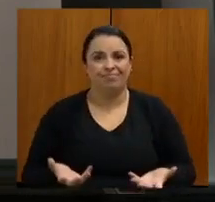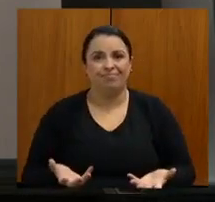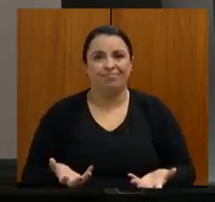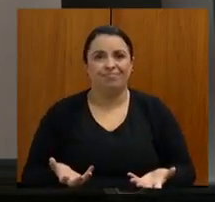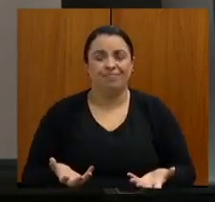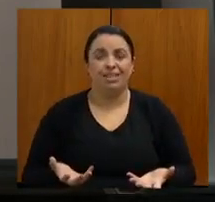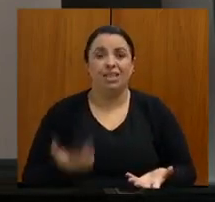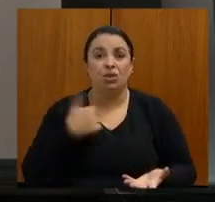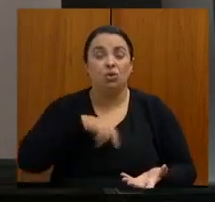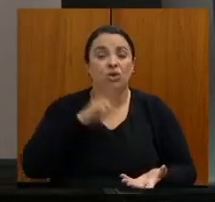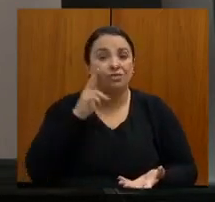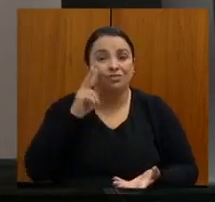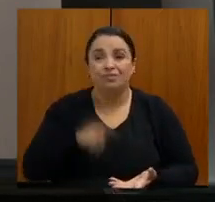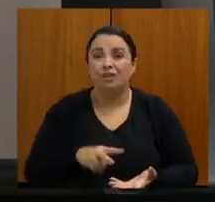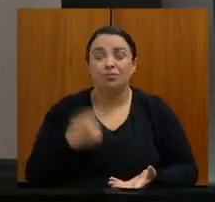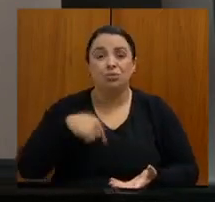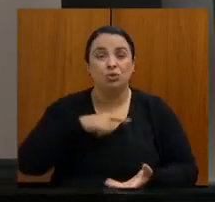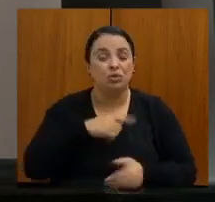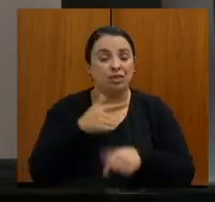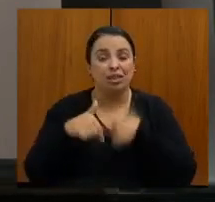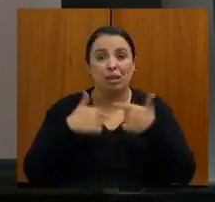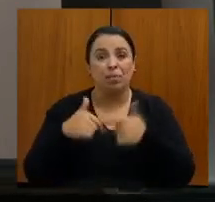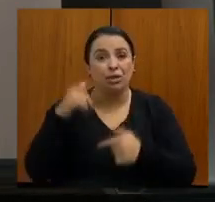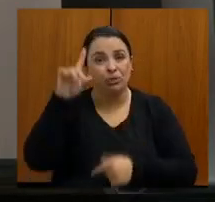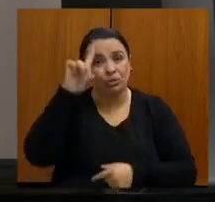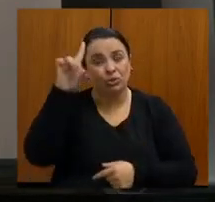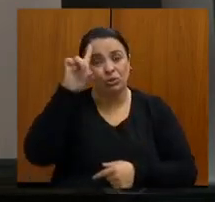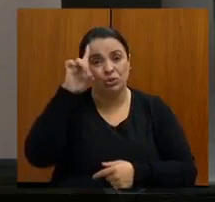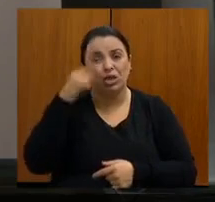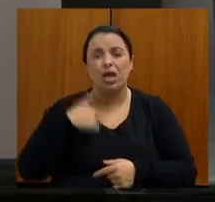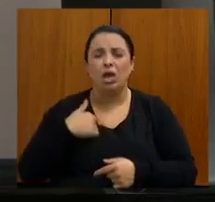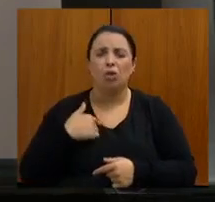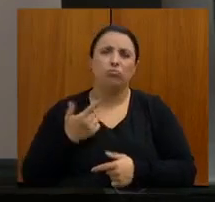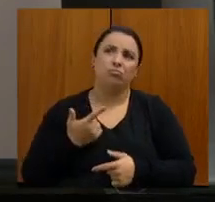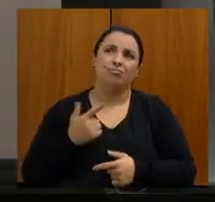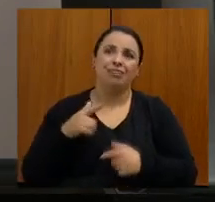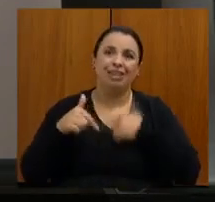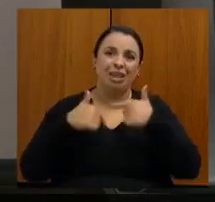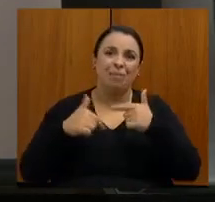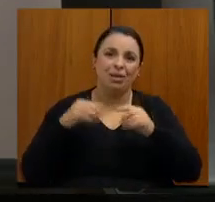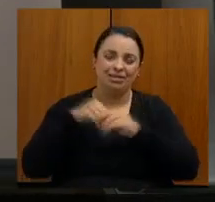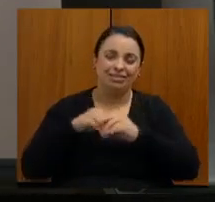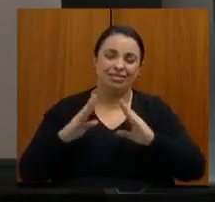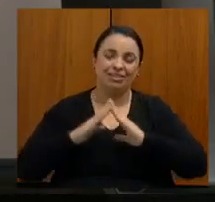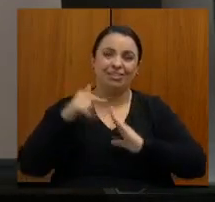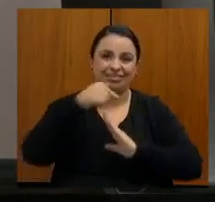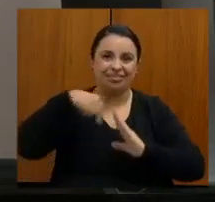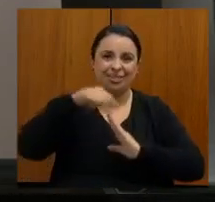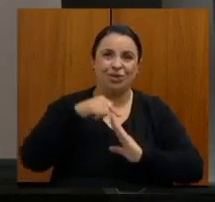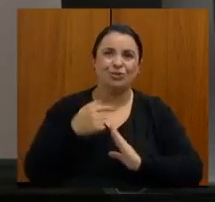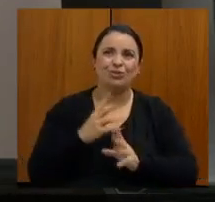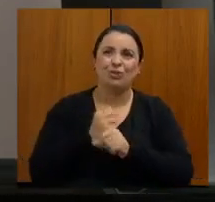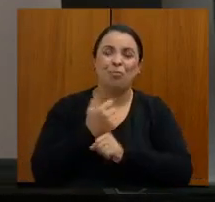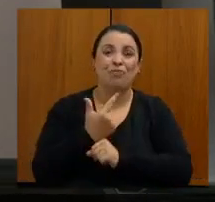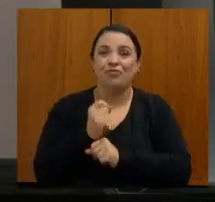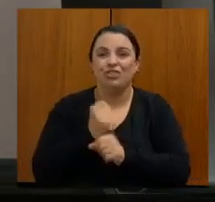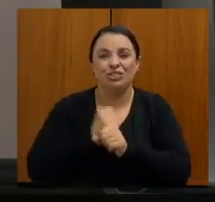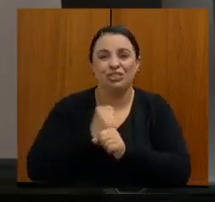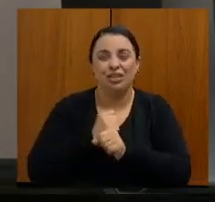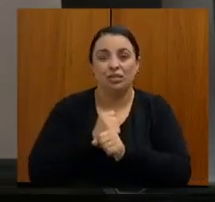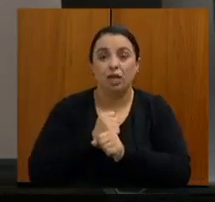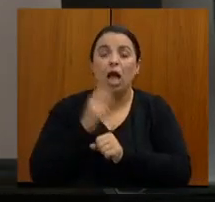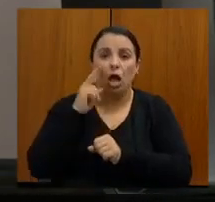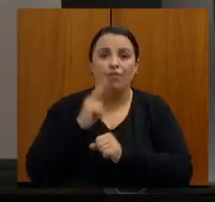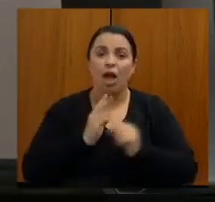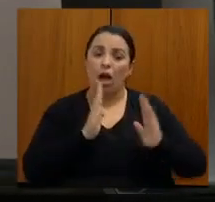prática diária, eu trabalho na Santa Casa há mais de 20 anos, e vejo que tem épocas que a gente tem melhora,